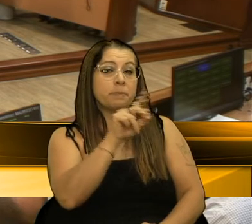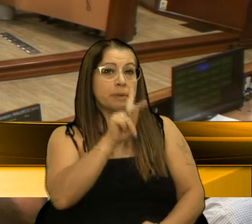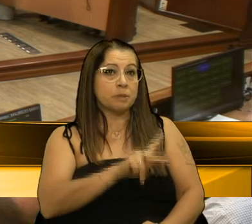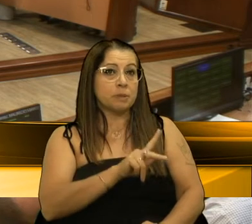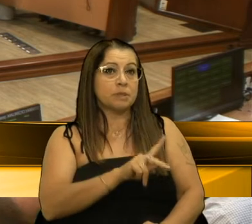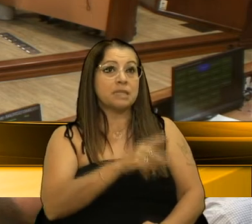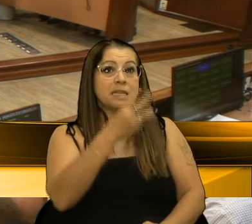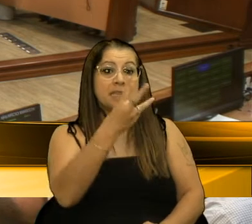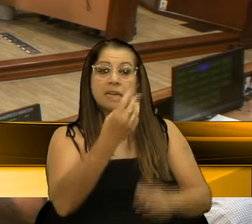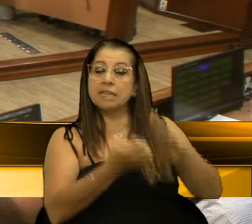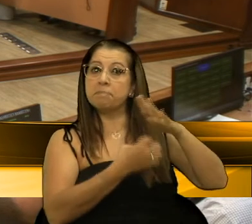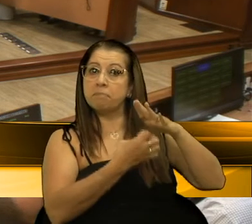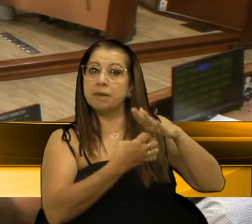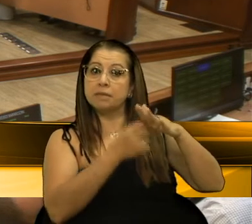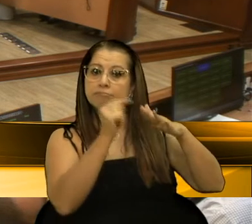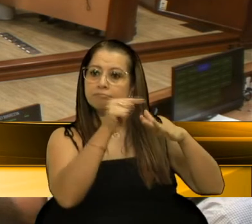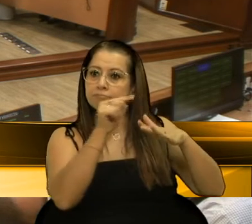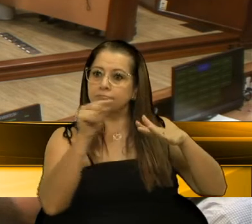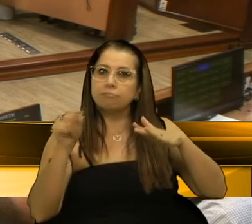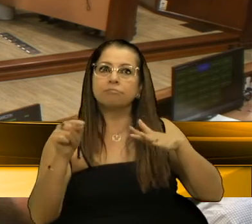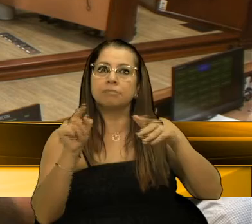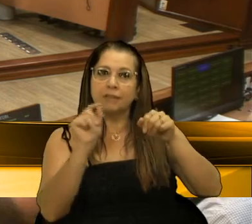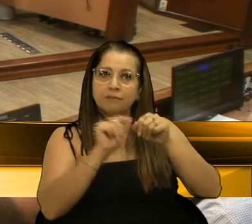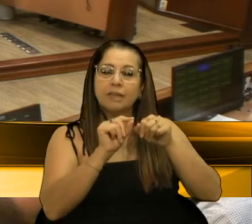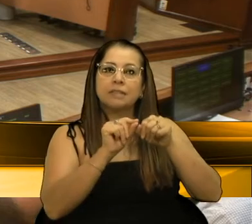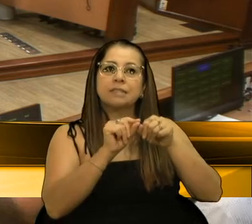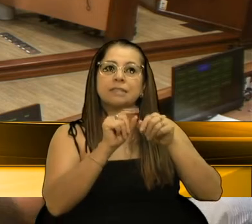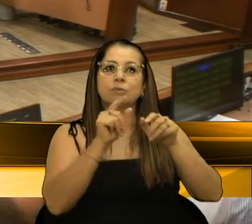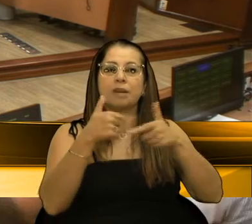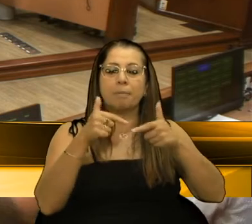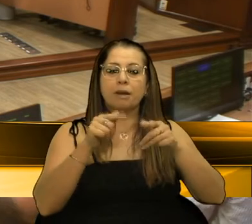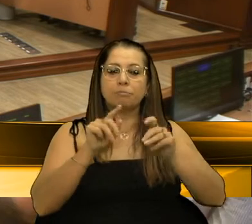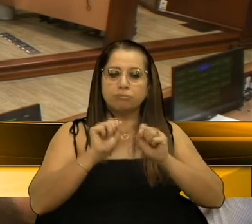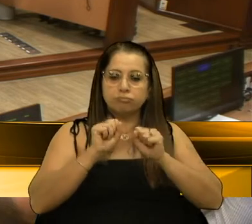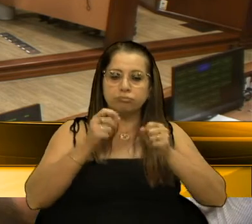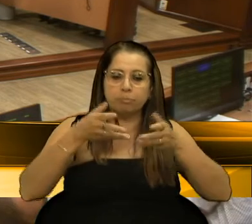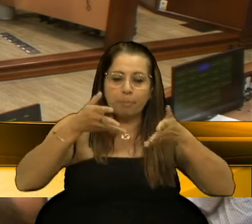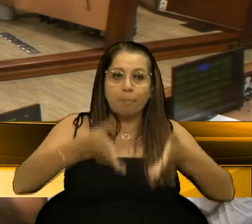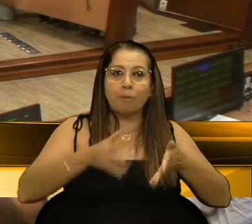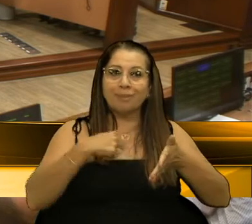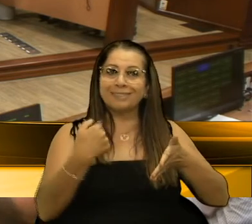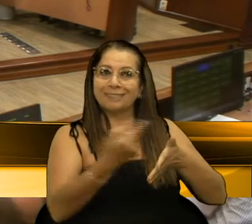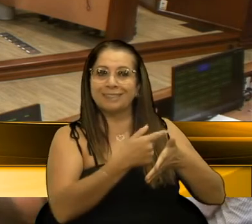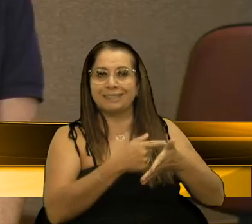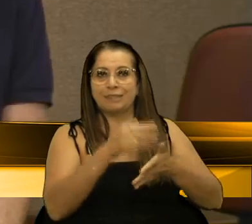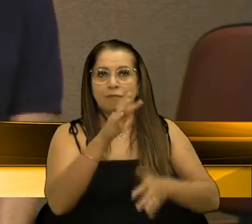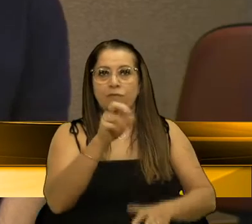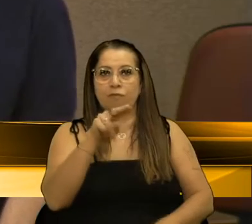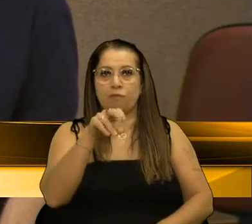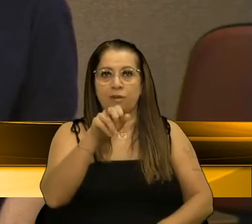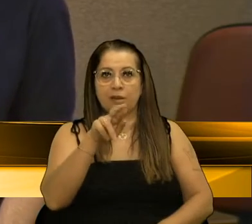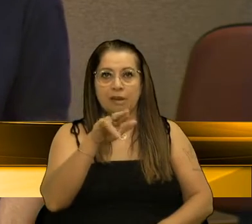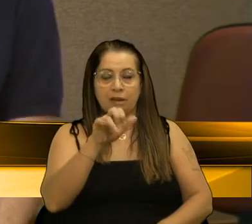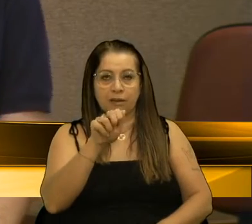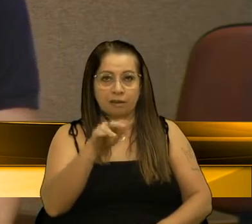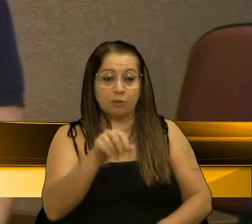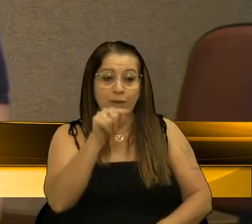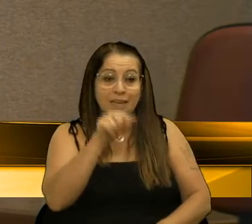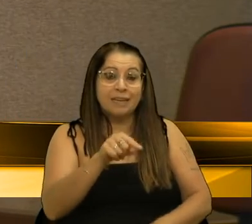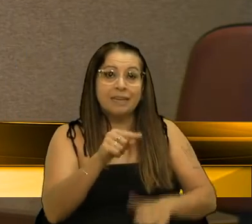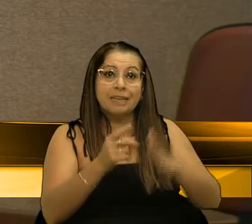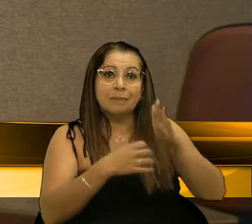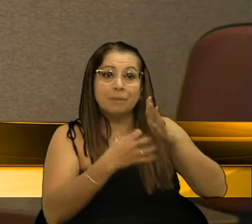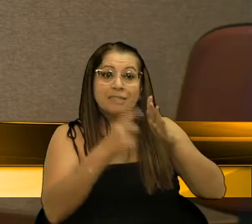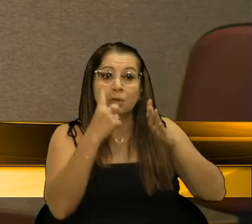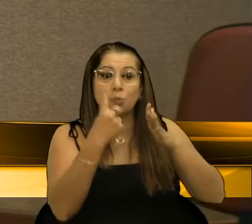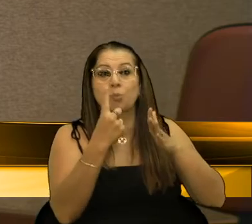três empresas que prestam serviços funerários em Nova Petrópolis. Três. Caxias do Sul tem 510 mil habitantes e tem uma empresa que presta